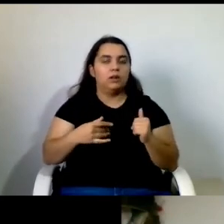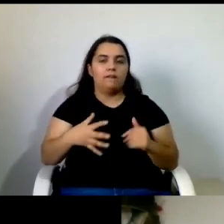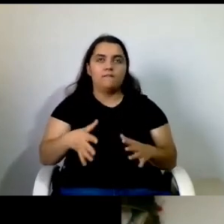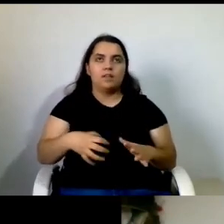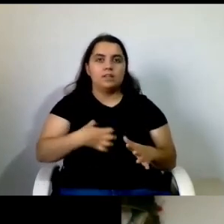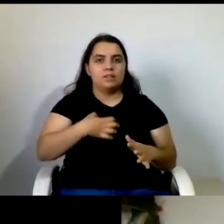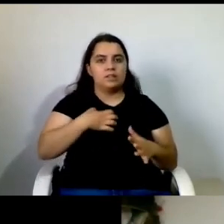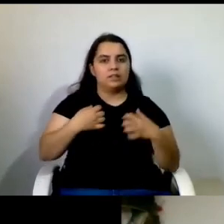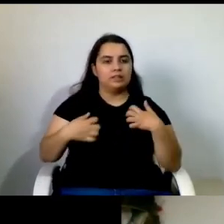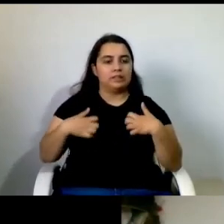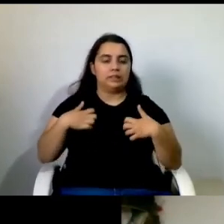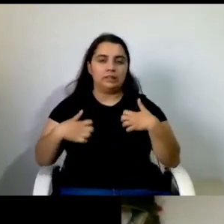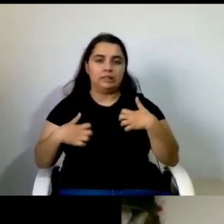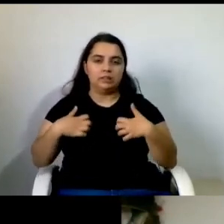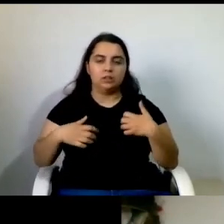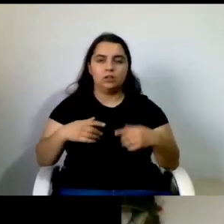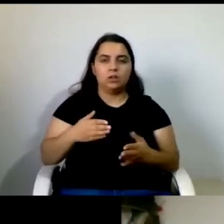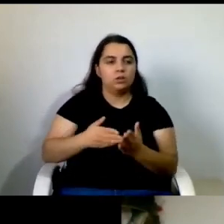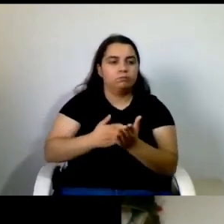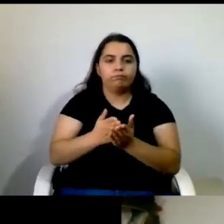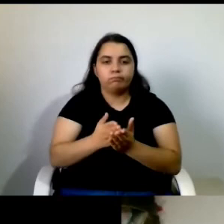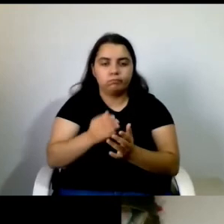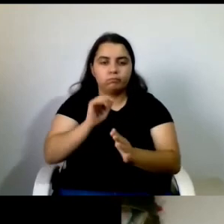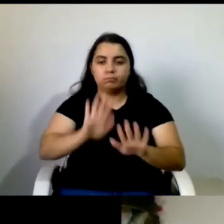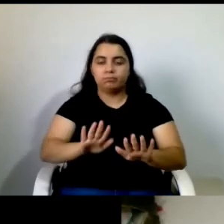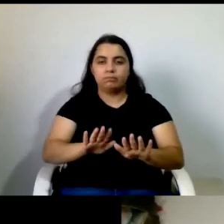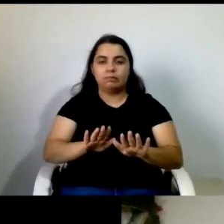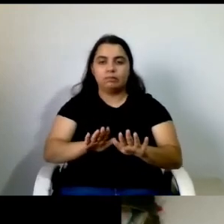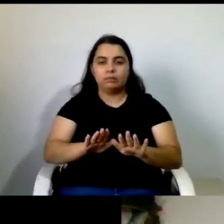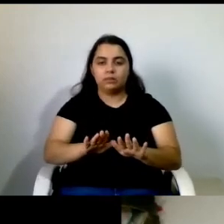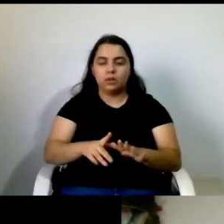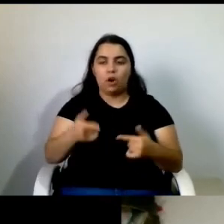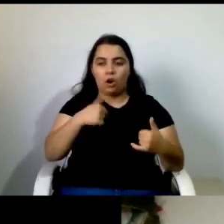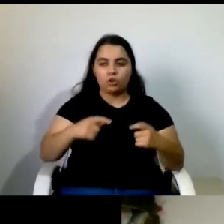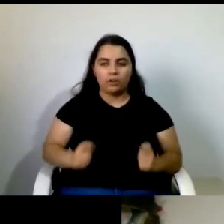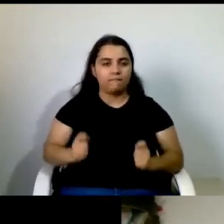continua investimos tanto nisto e como é que vai ser no final